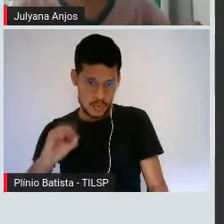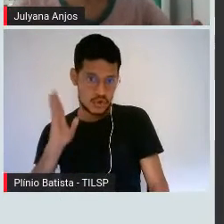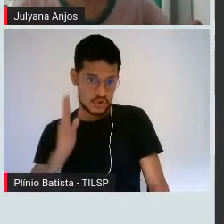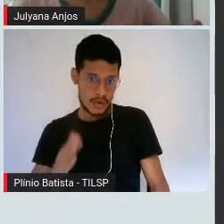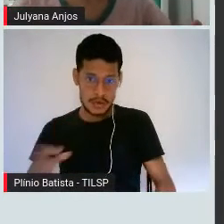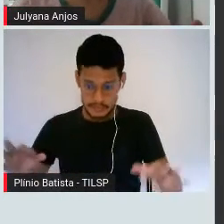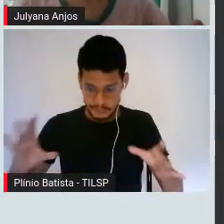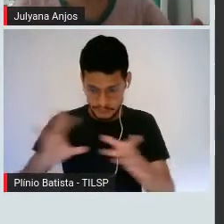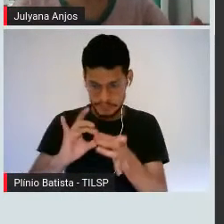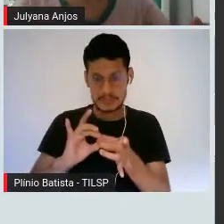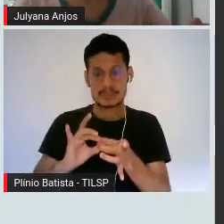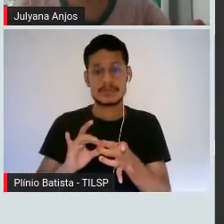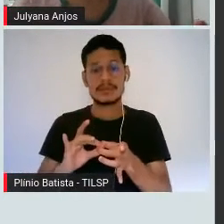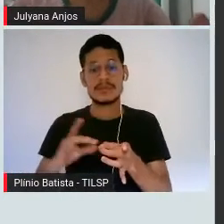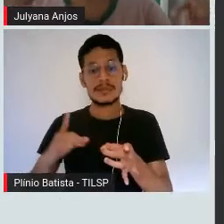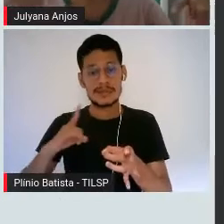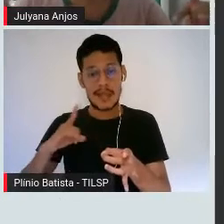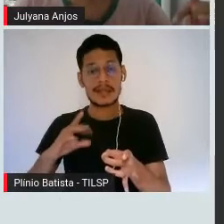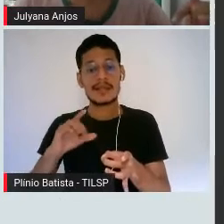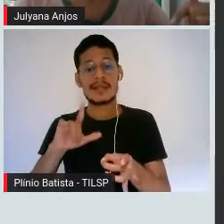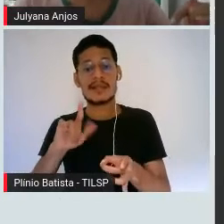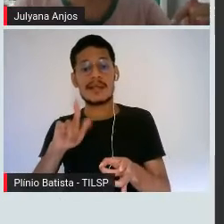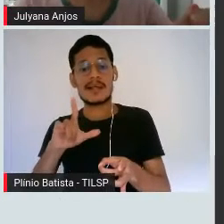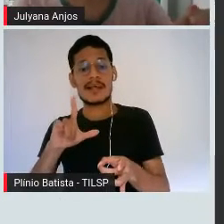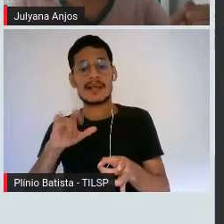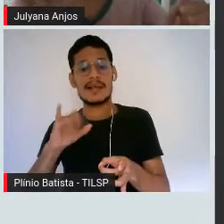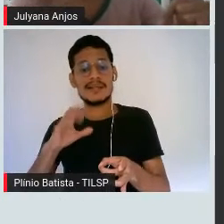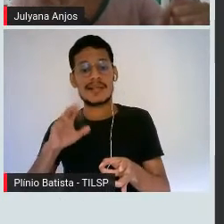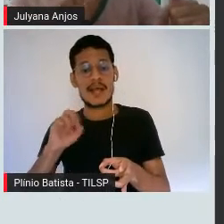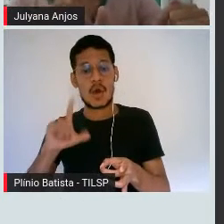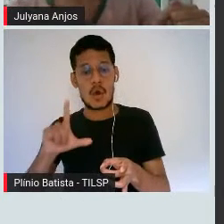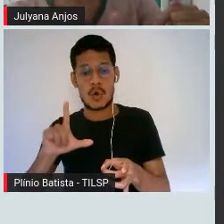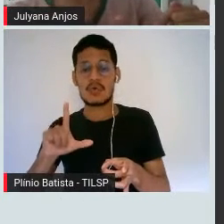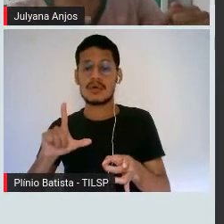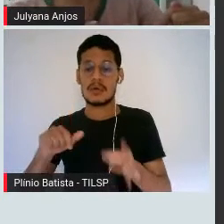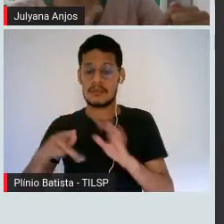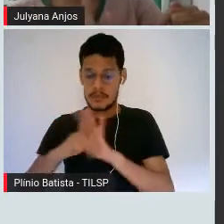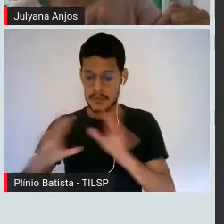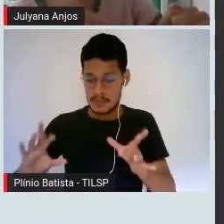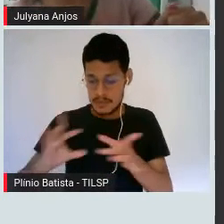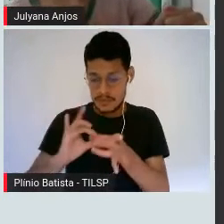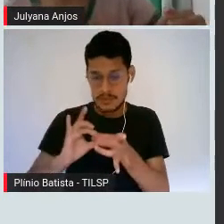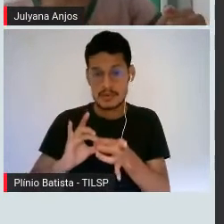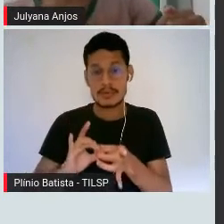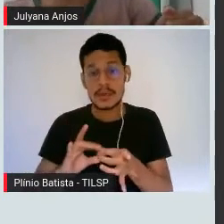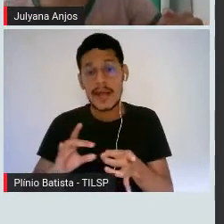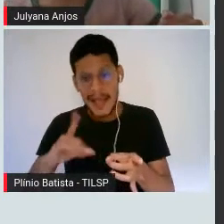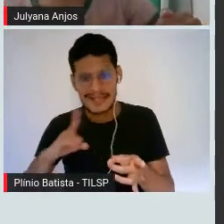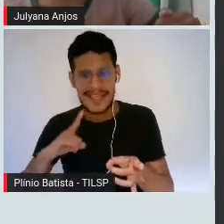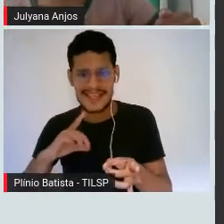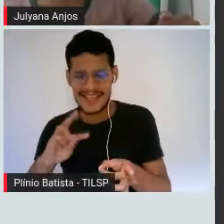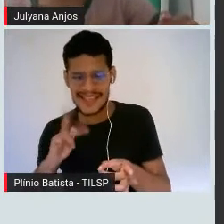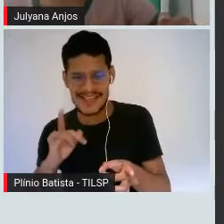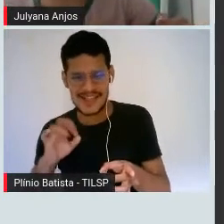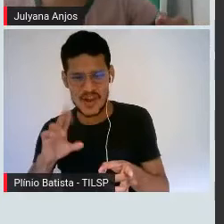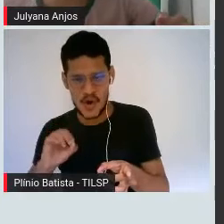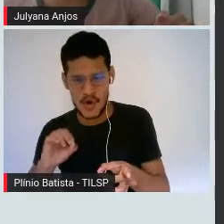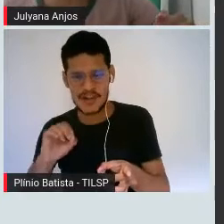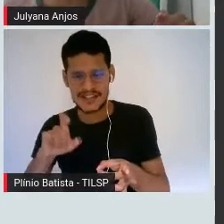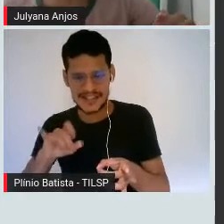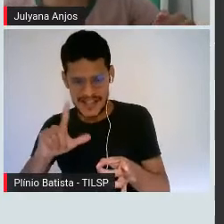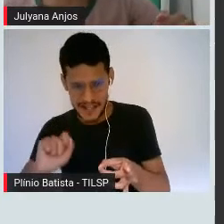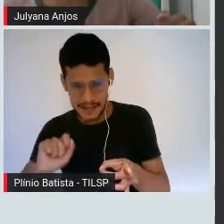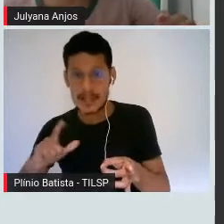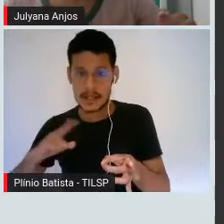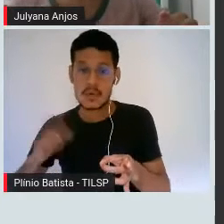e o OH, tá certo? Que é a hidroxila. E dessa hidroxila, eu vou promover as minhas associações com outras